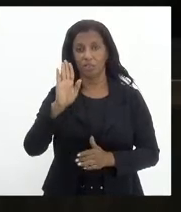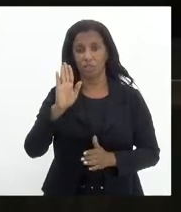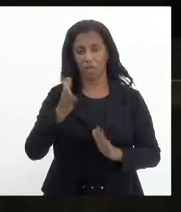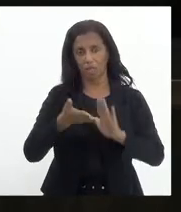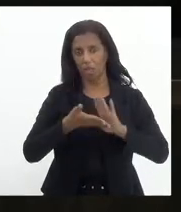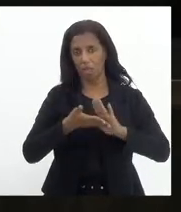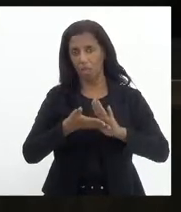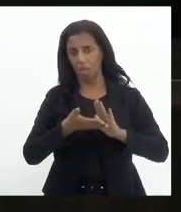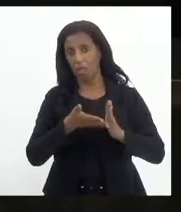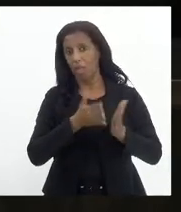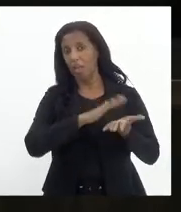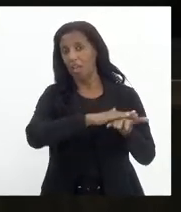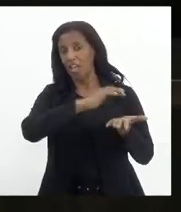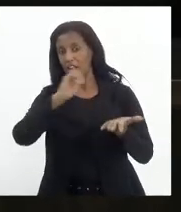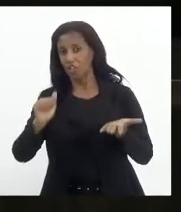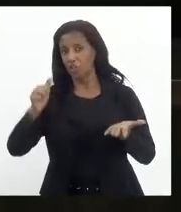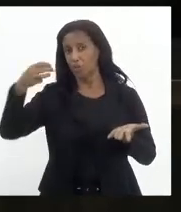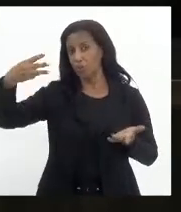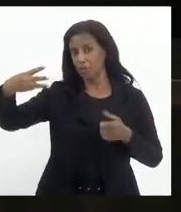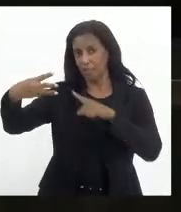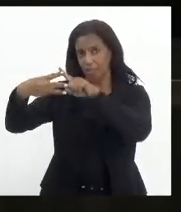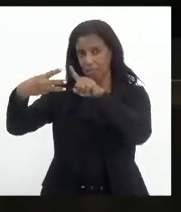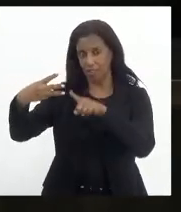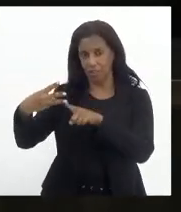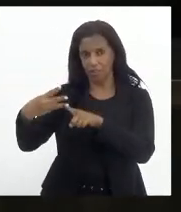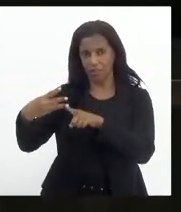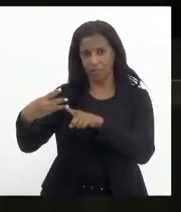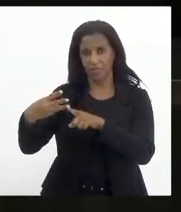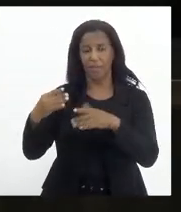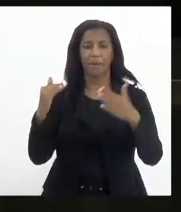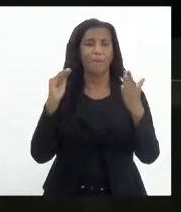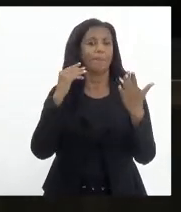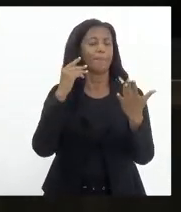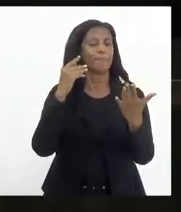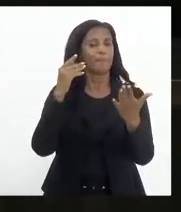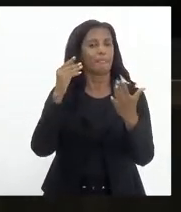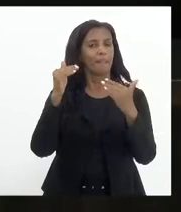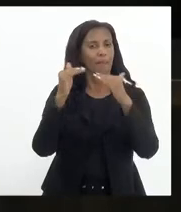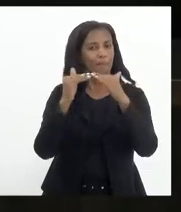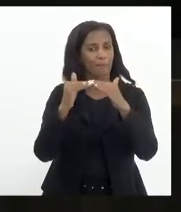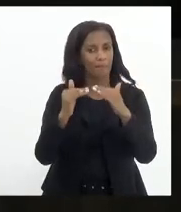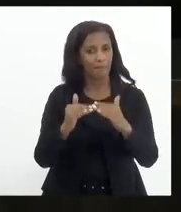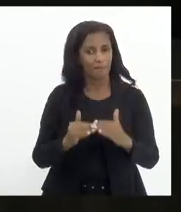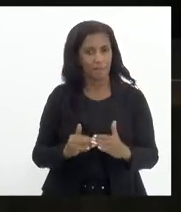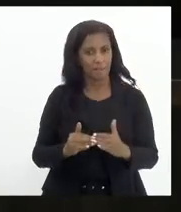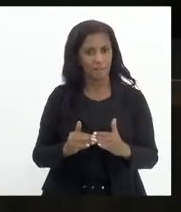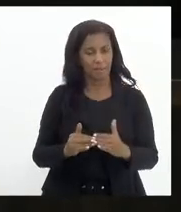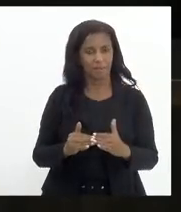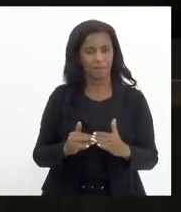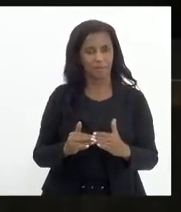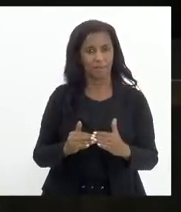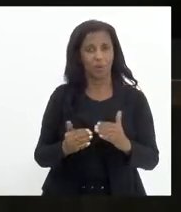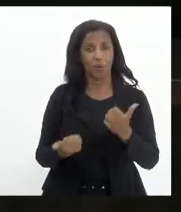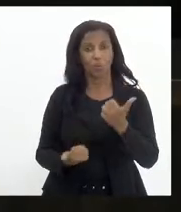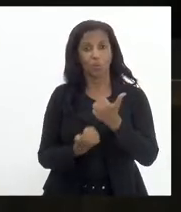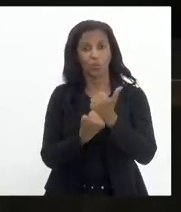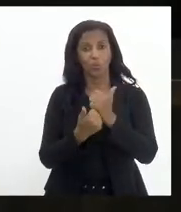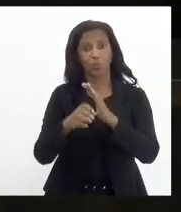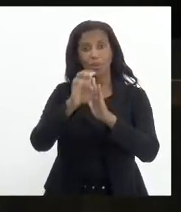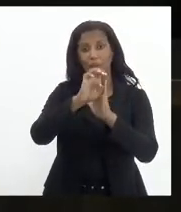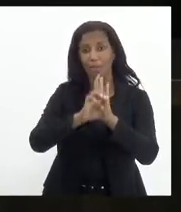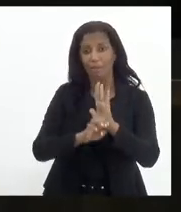emendas. Sobraram algumas emendas. Parecia favorável com sub-emendas. Sim, exatamente. Nós voltamos